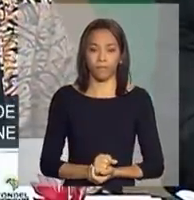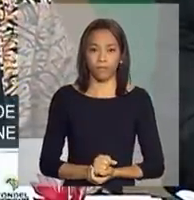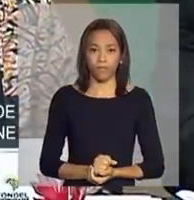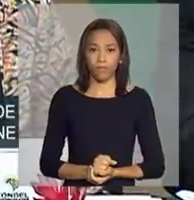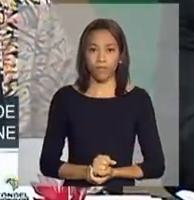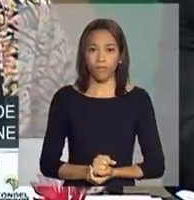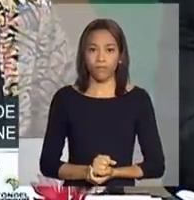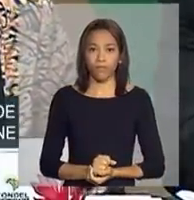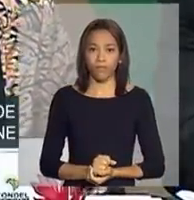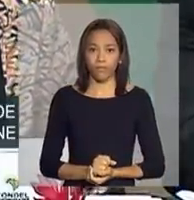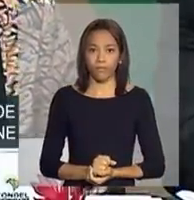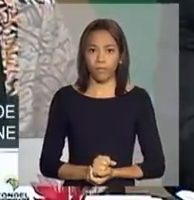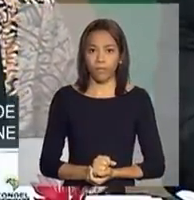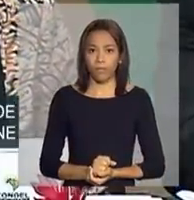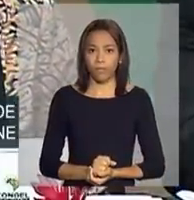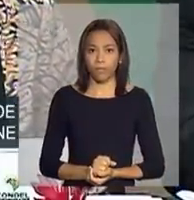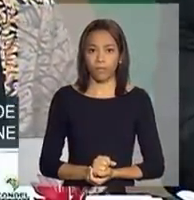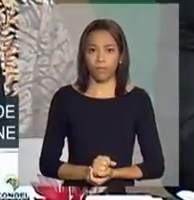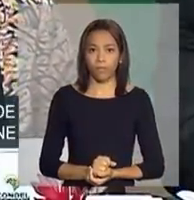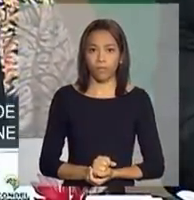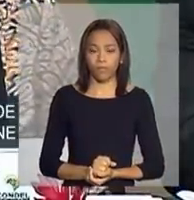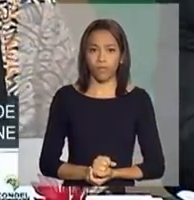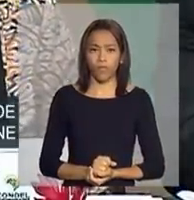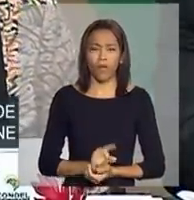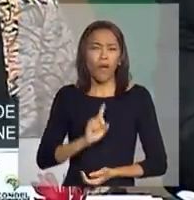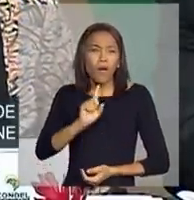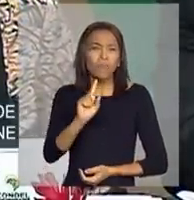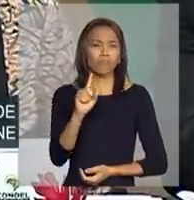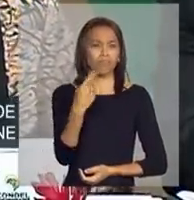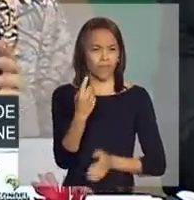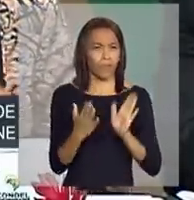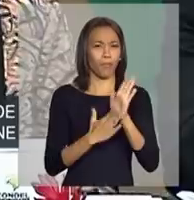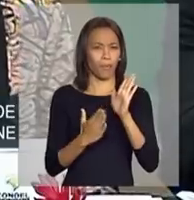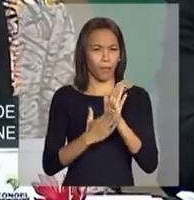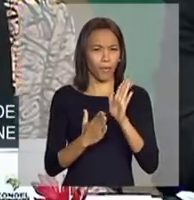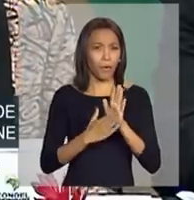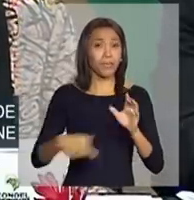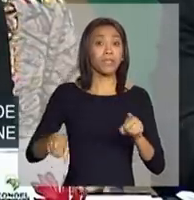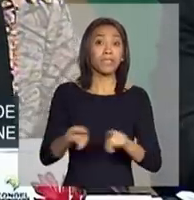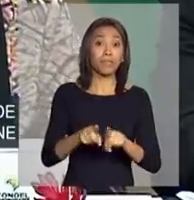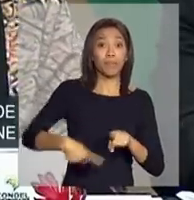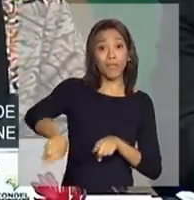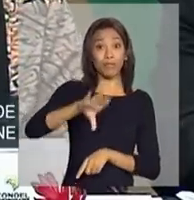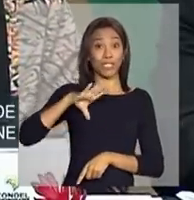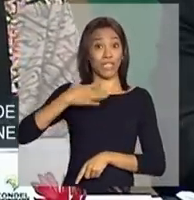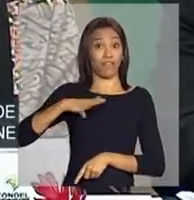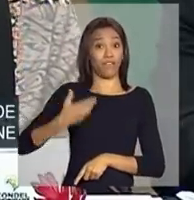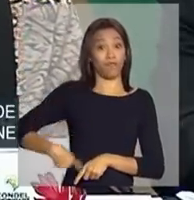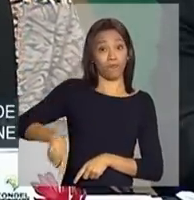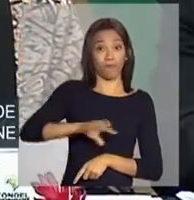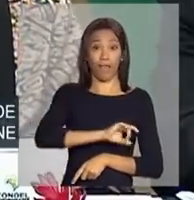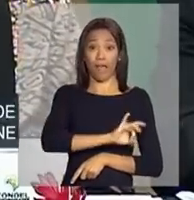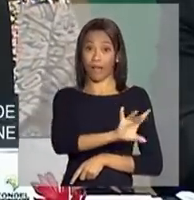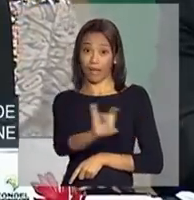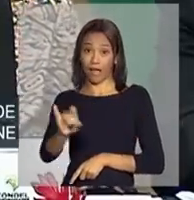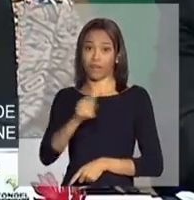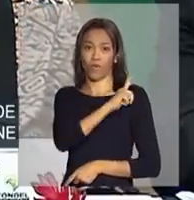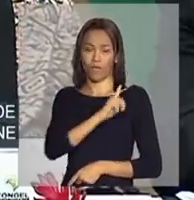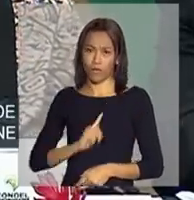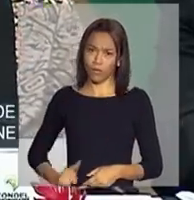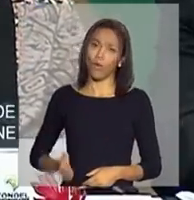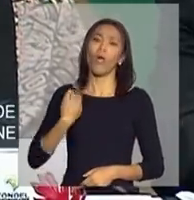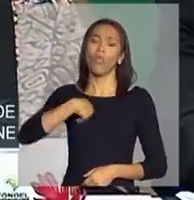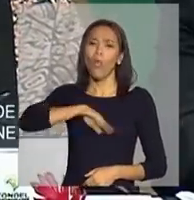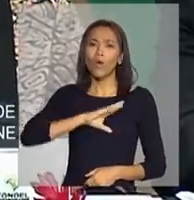proposta e um desafio para os governadores. Além das nossas obras de